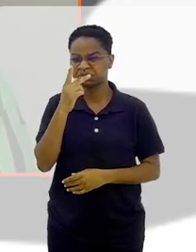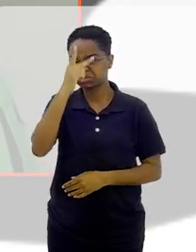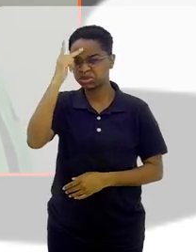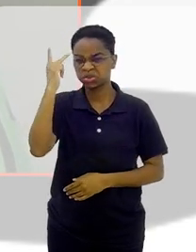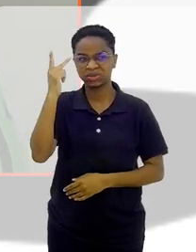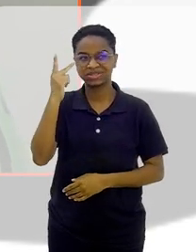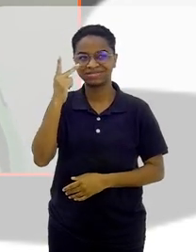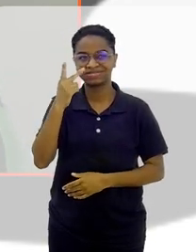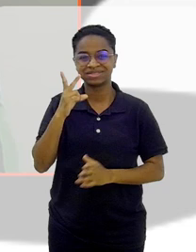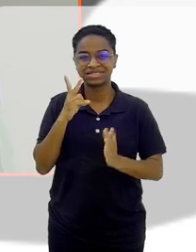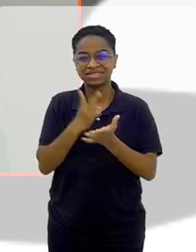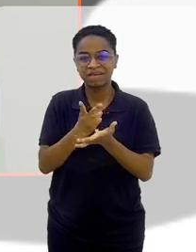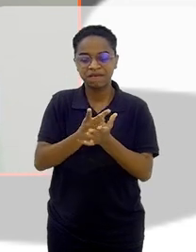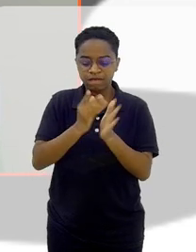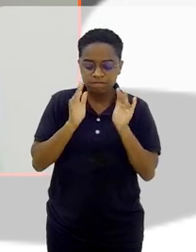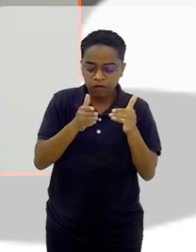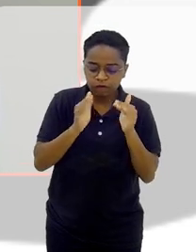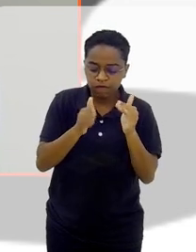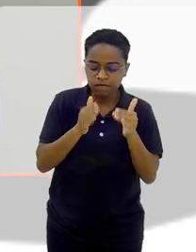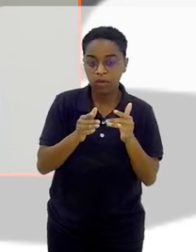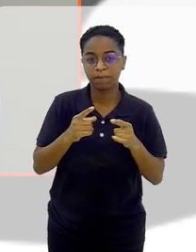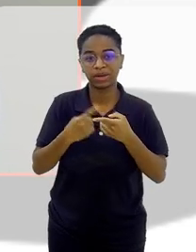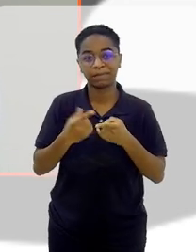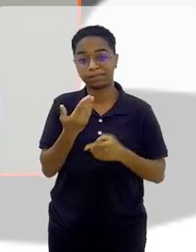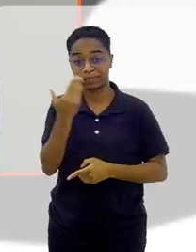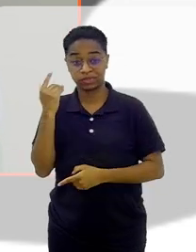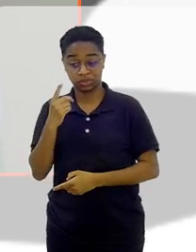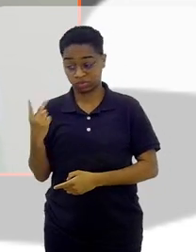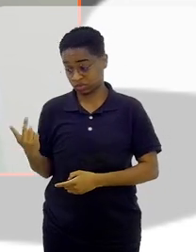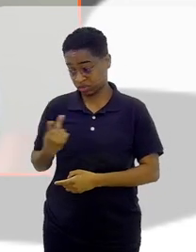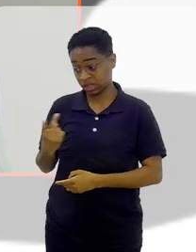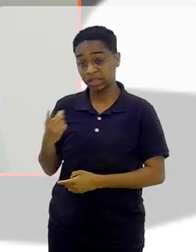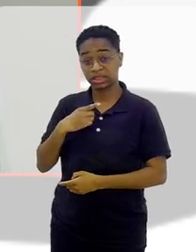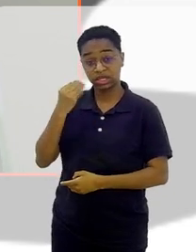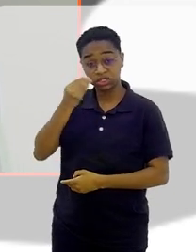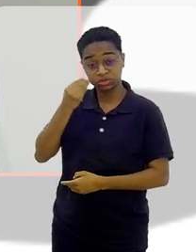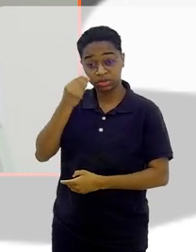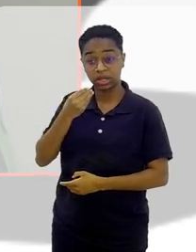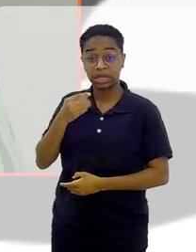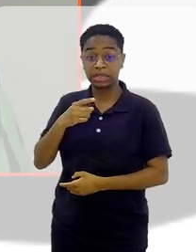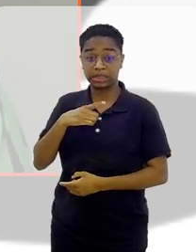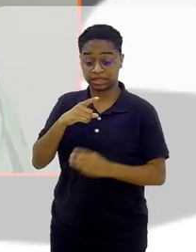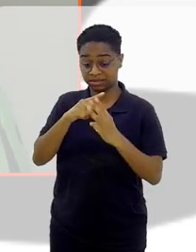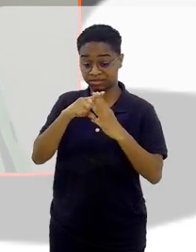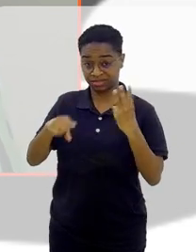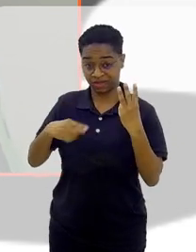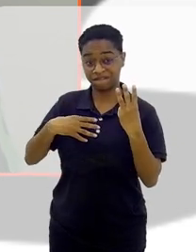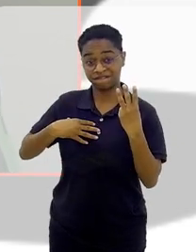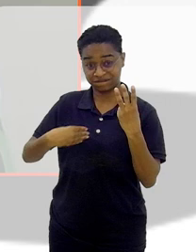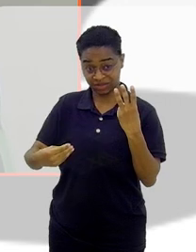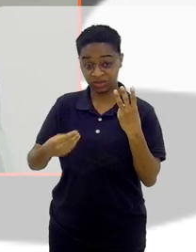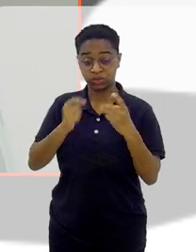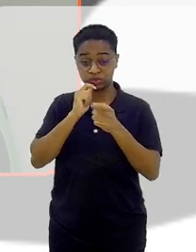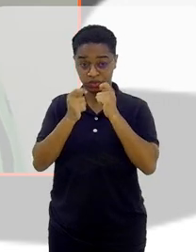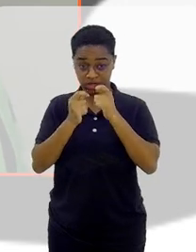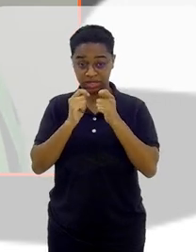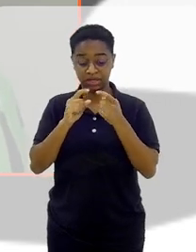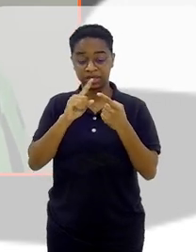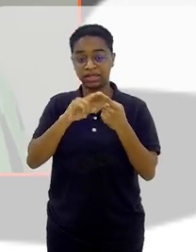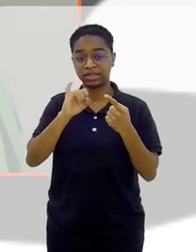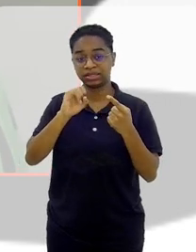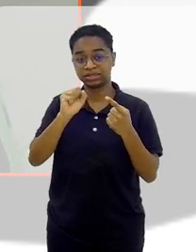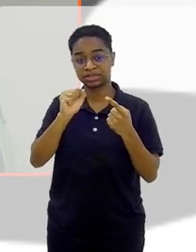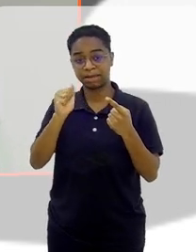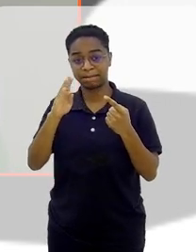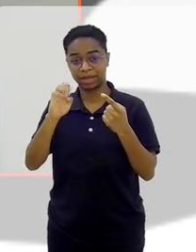mais da redação, né? Essa experiência que eu e você tivemos, eu tenho três filhos jornalistas, né? Isabela, João Vítor e o